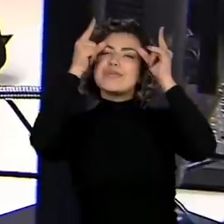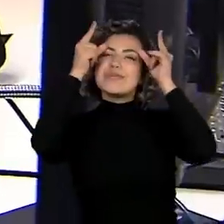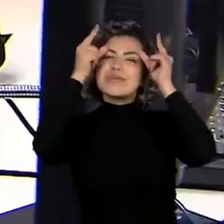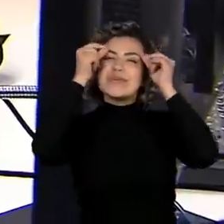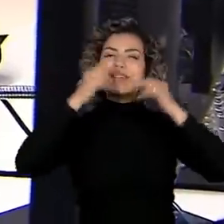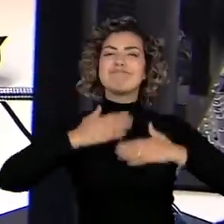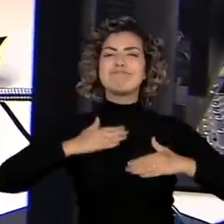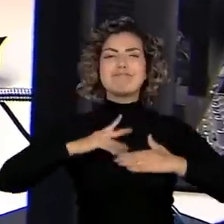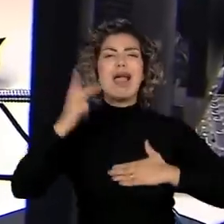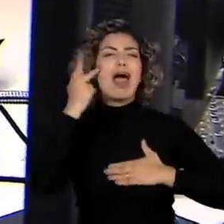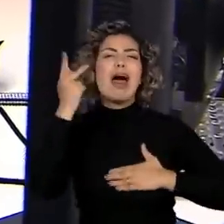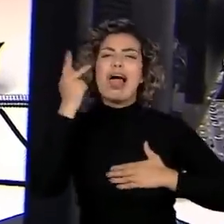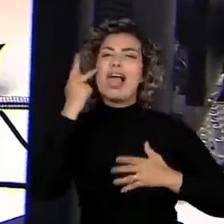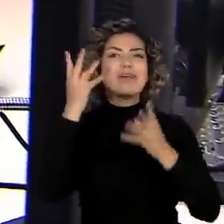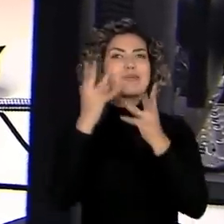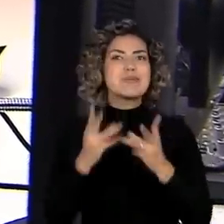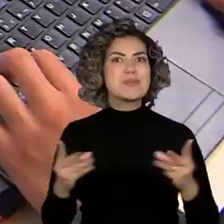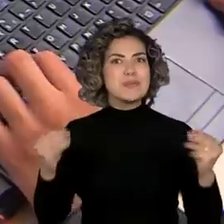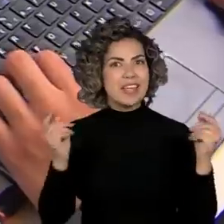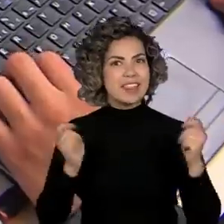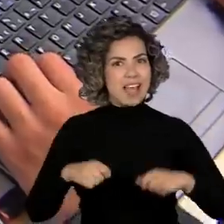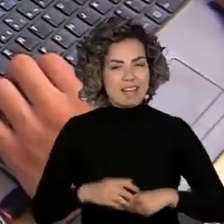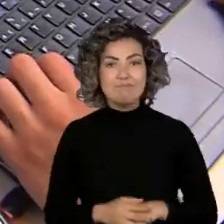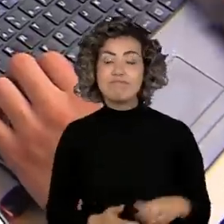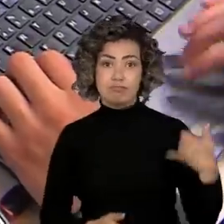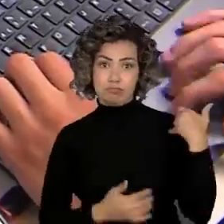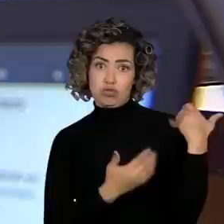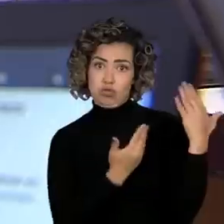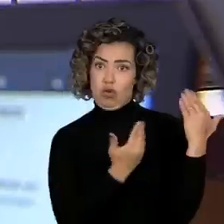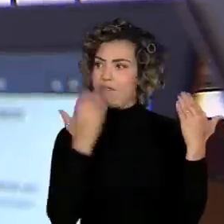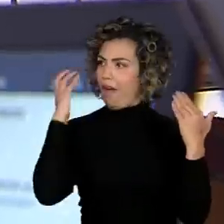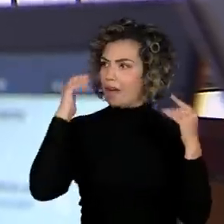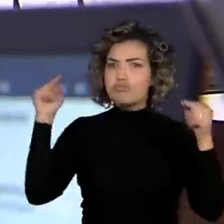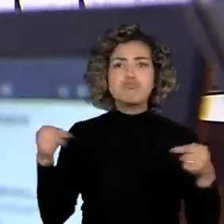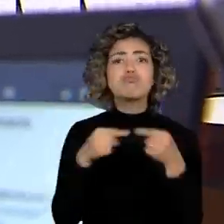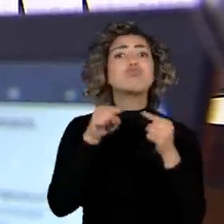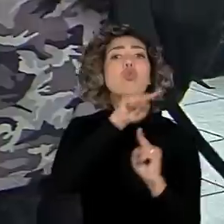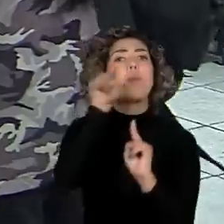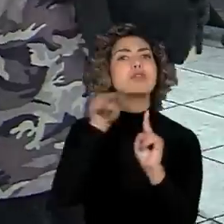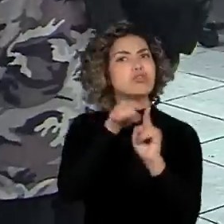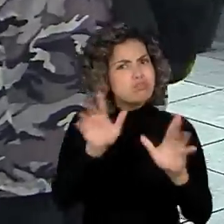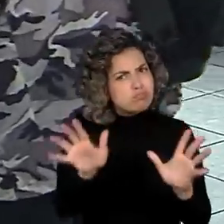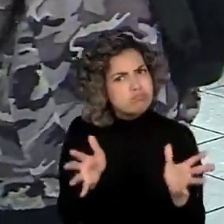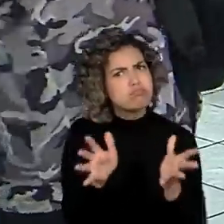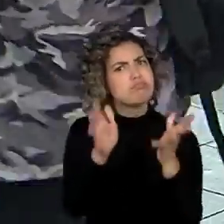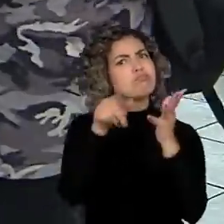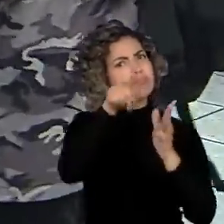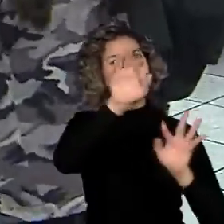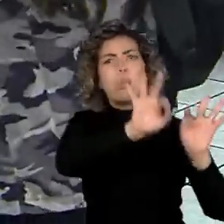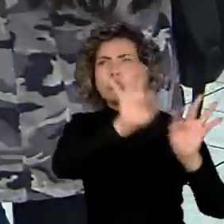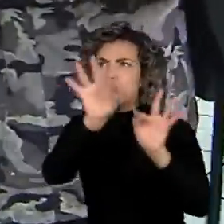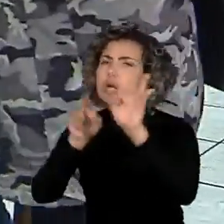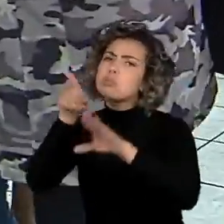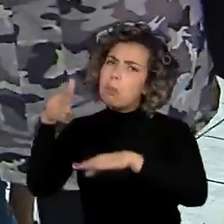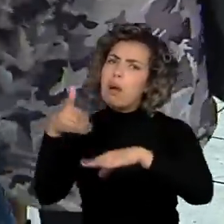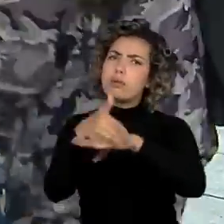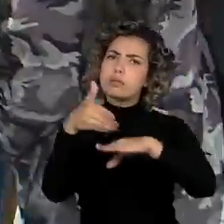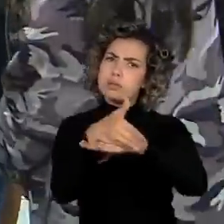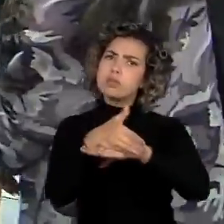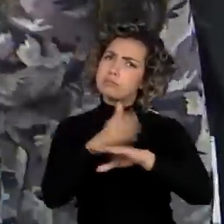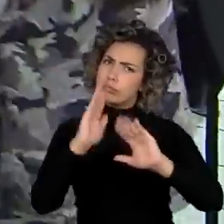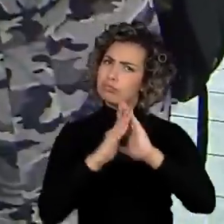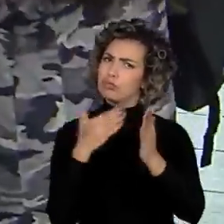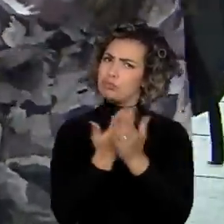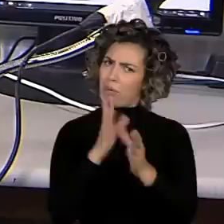A rádio também tem papel fundamental na hora de incentivar os alunos a participarem de outros projetos que são realizados na